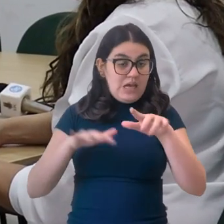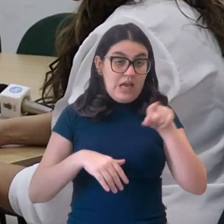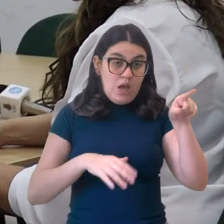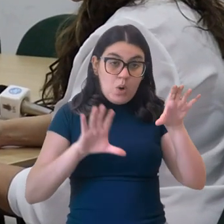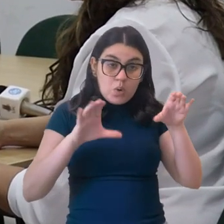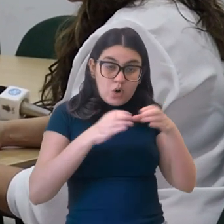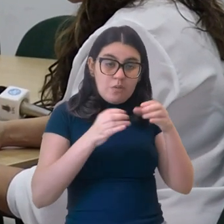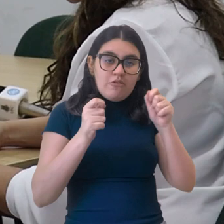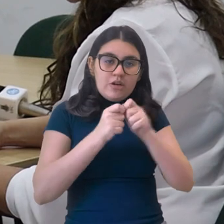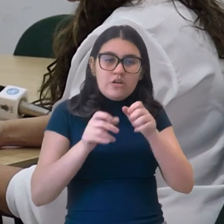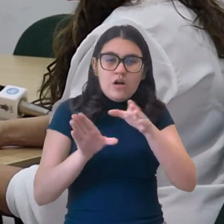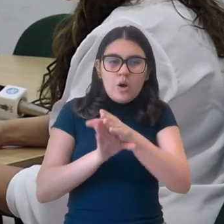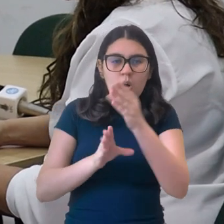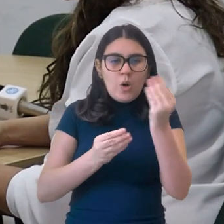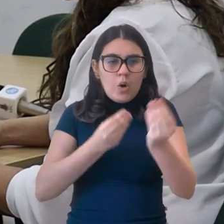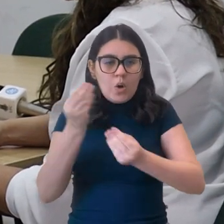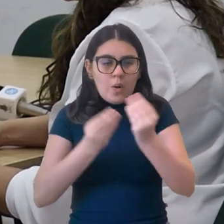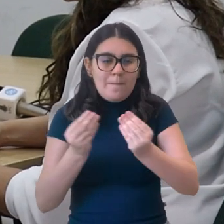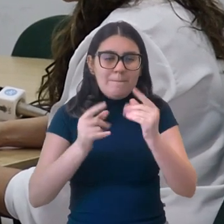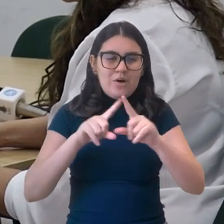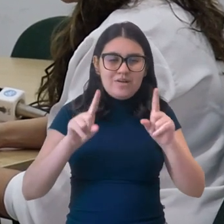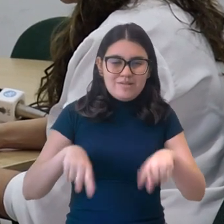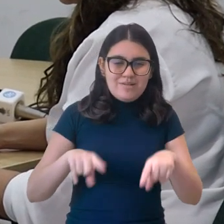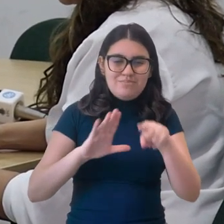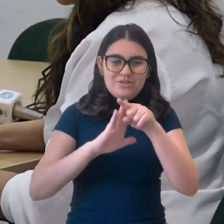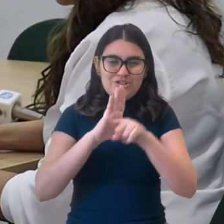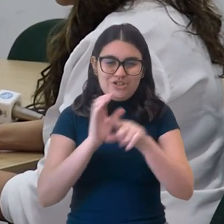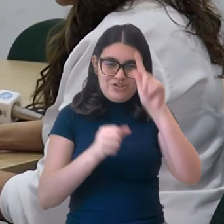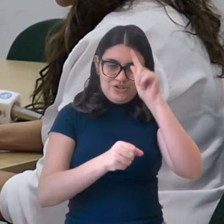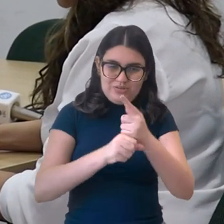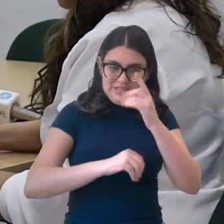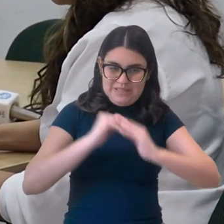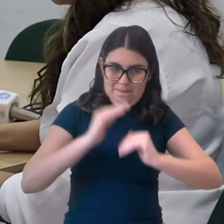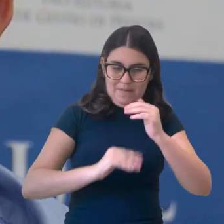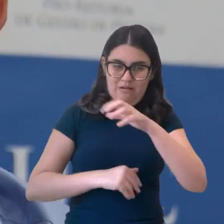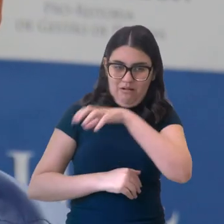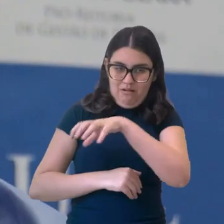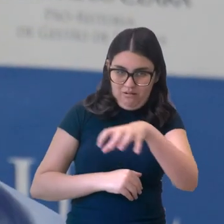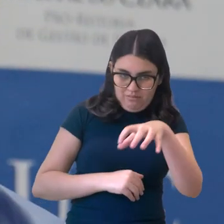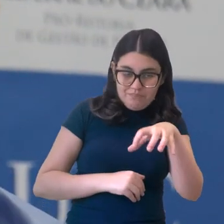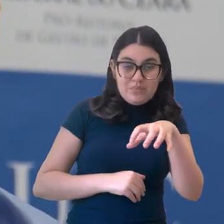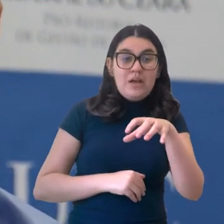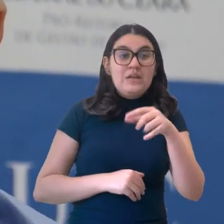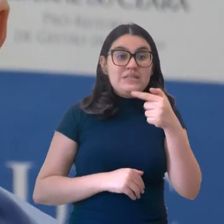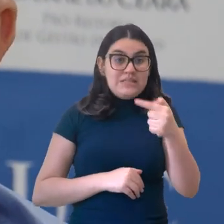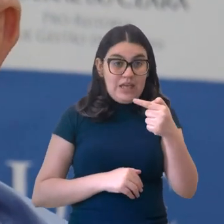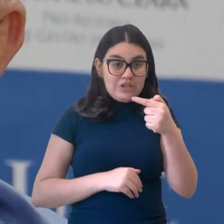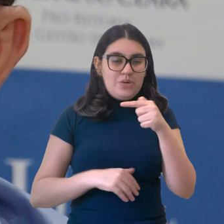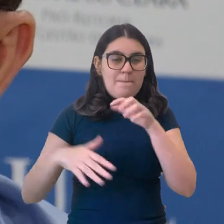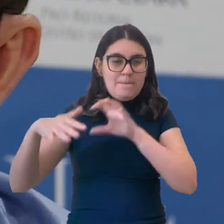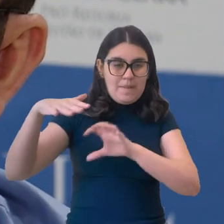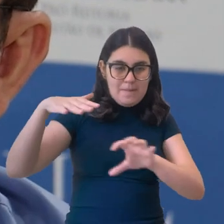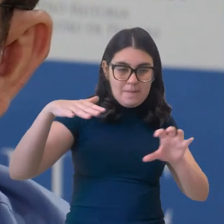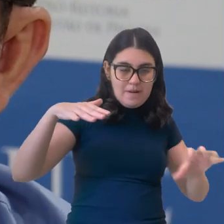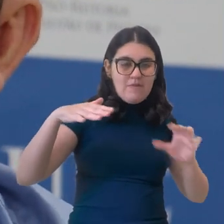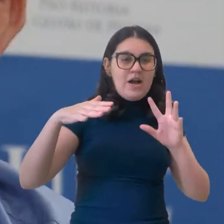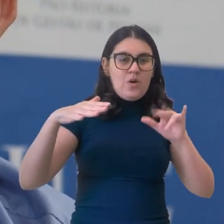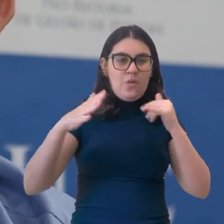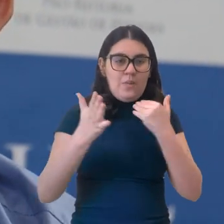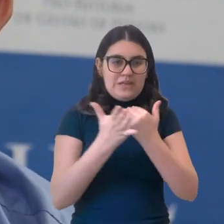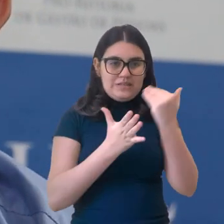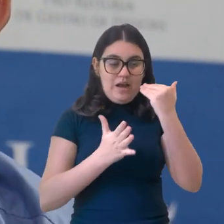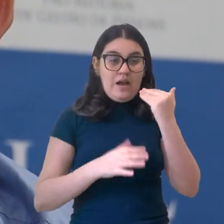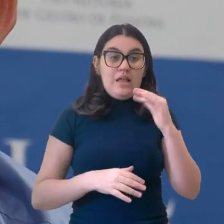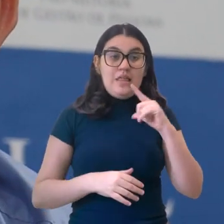que emitiu as orientações para a execução do Programa de Gestão e Desempenho nas unidades. As sete pró-reitorias que vão iniciar agora, tem